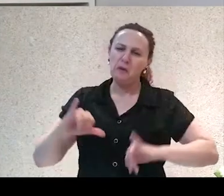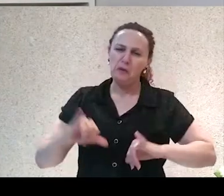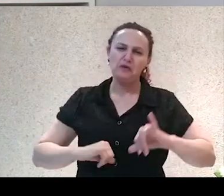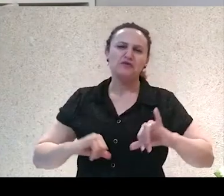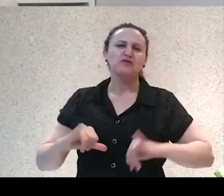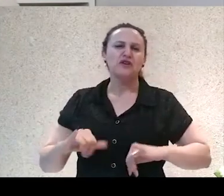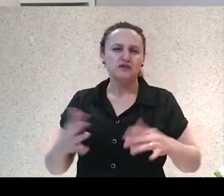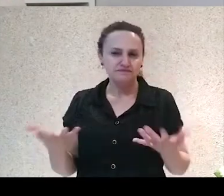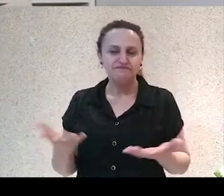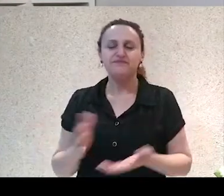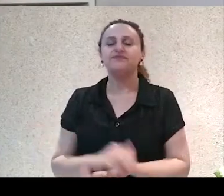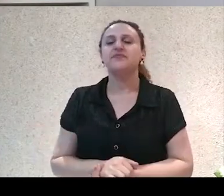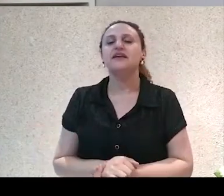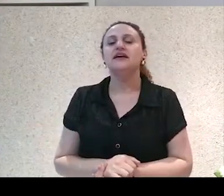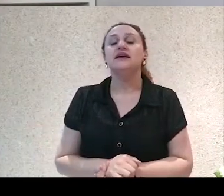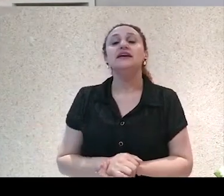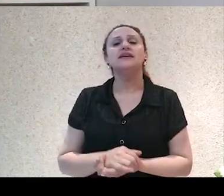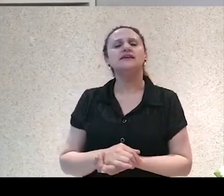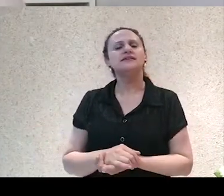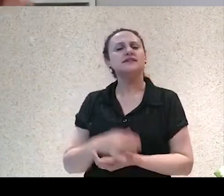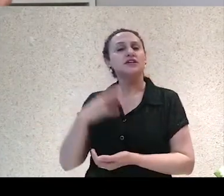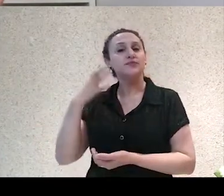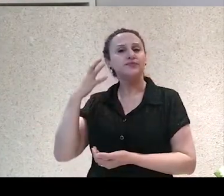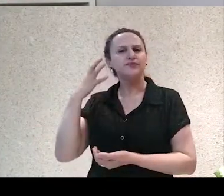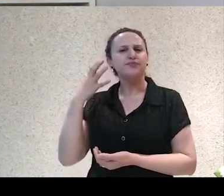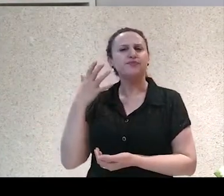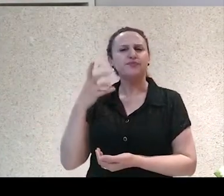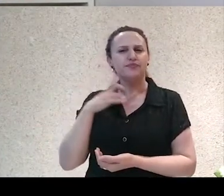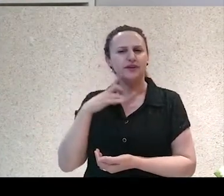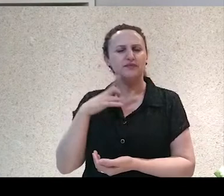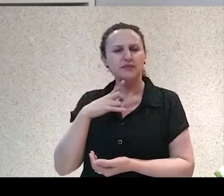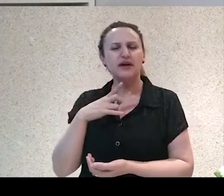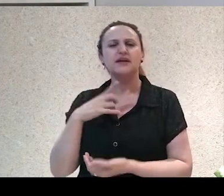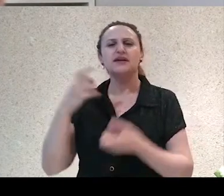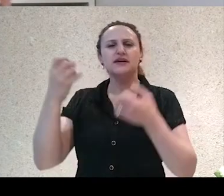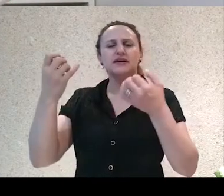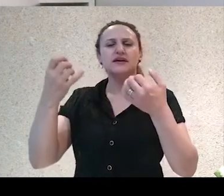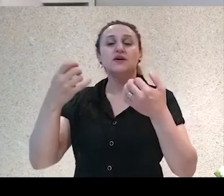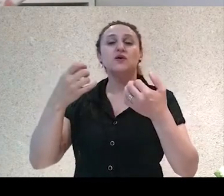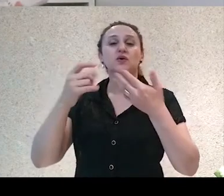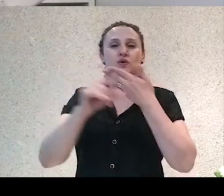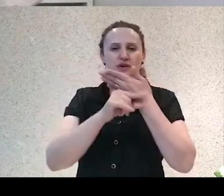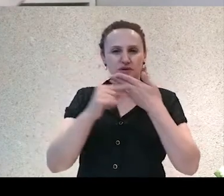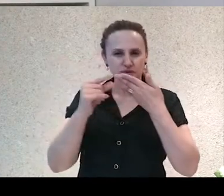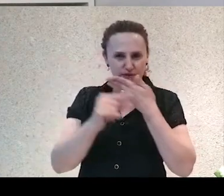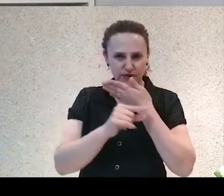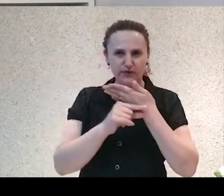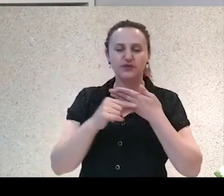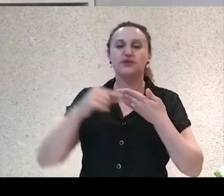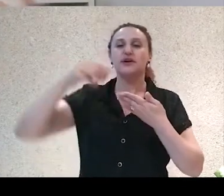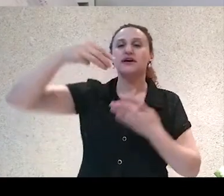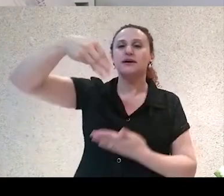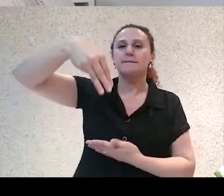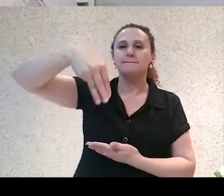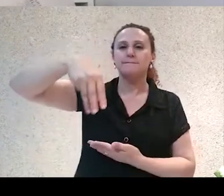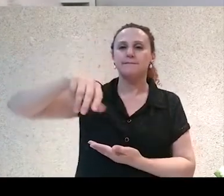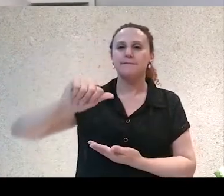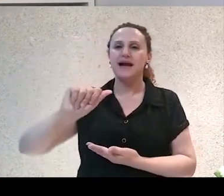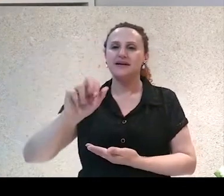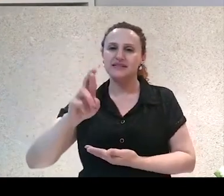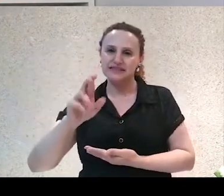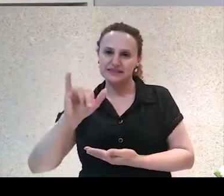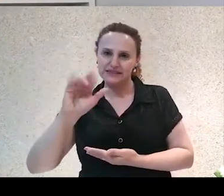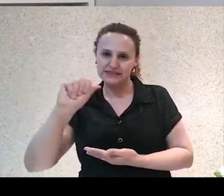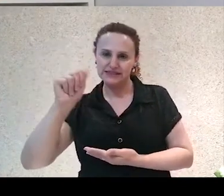Desse discurso sobre o amor a Mariana Alcoforado. Pra mim, ele um dos textos mais bonitos sobre o amor da literatura